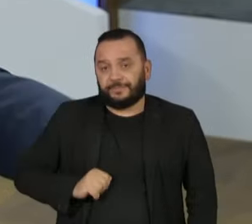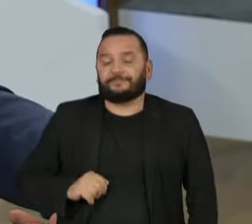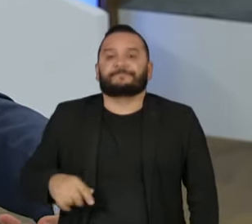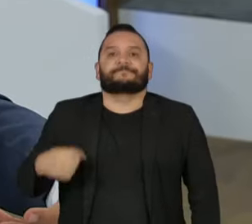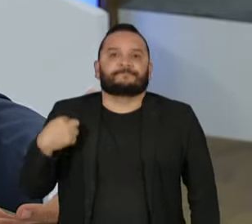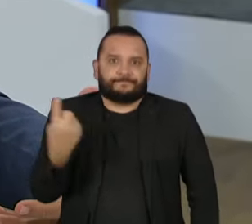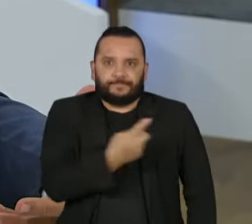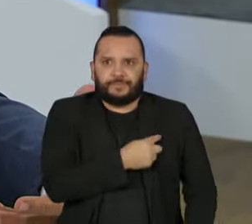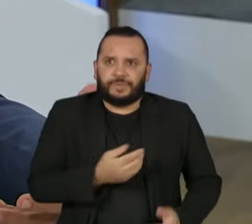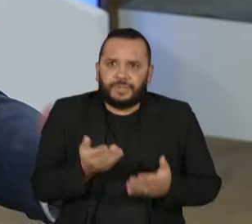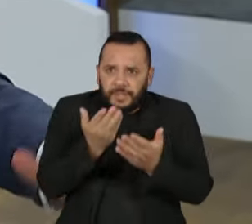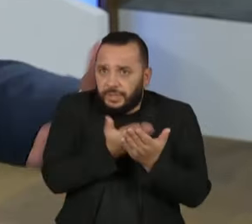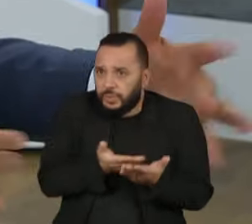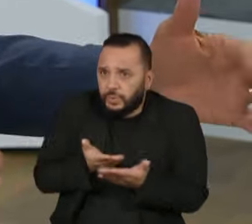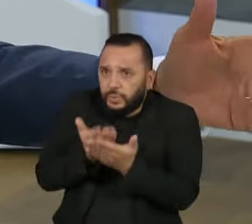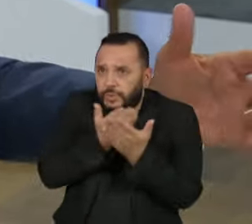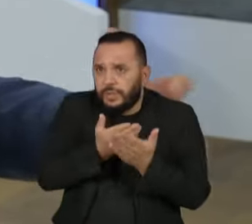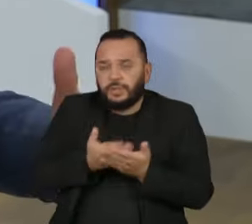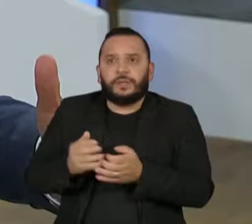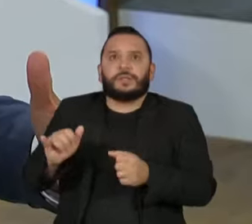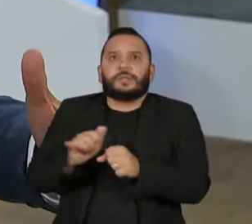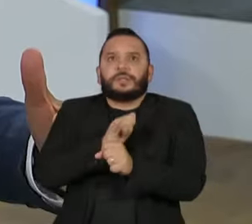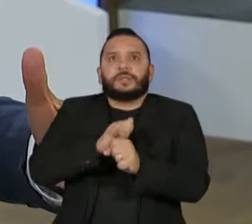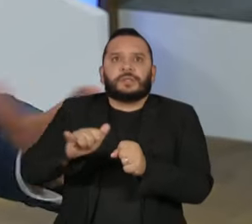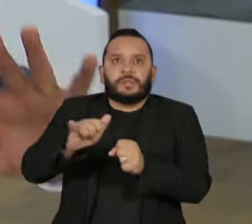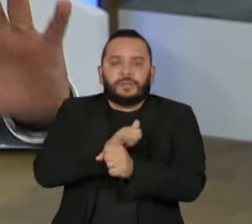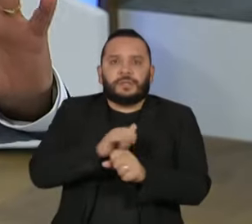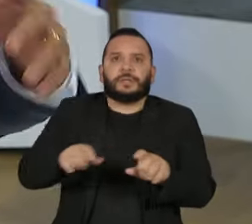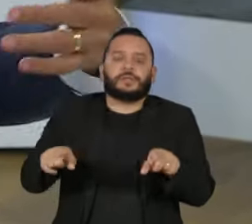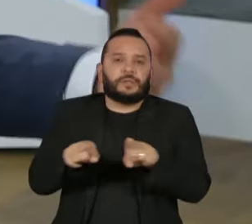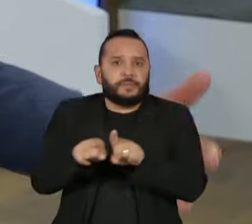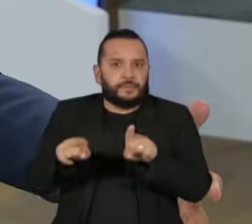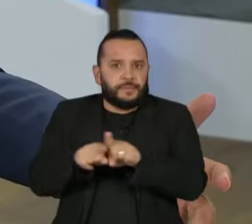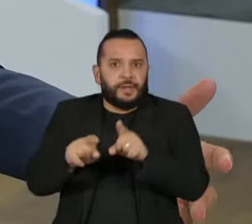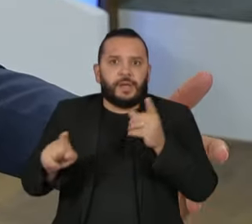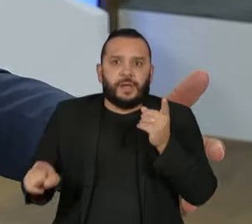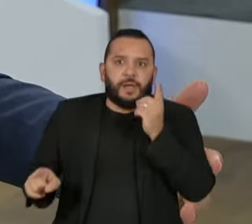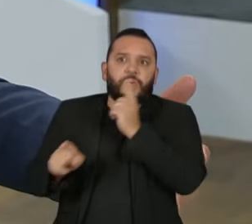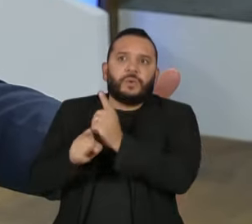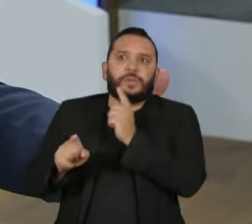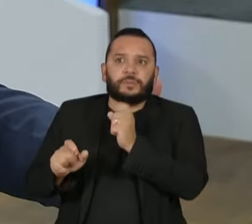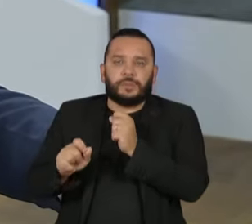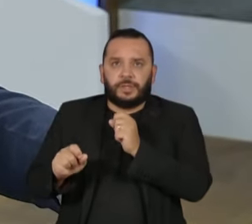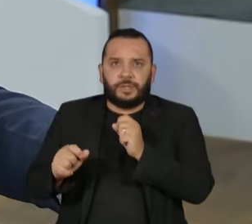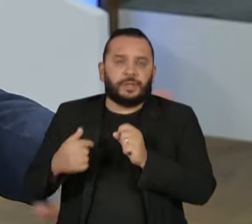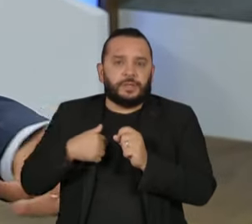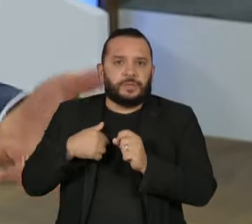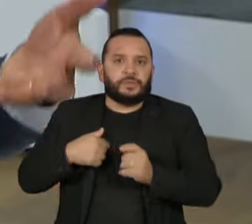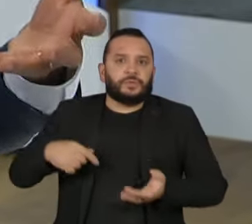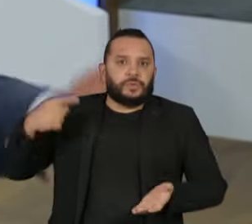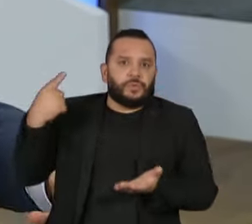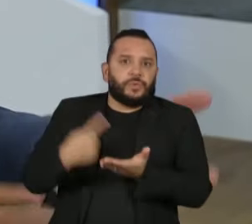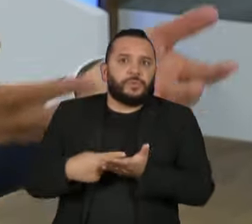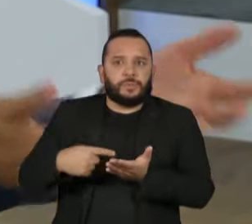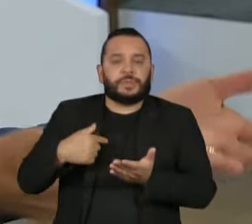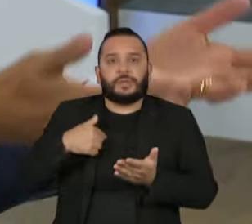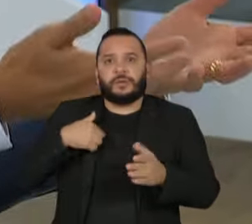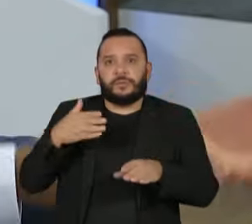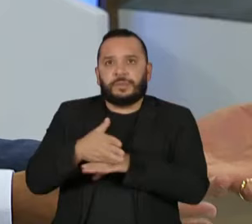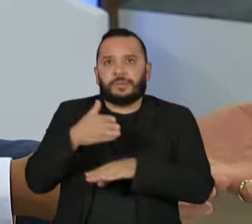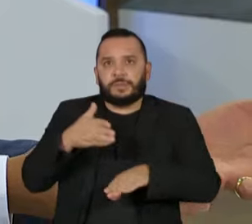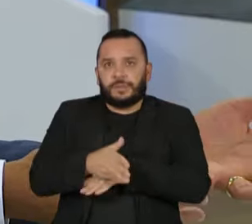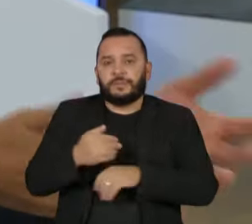encontramos, sem condicionantes, pelo menos das agendas que eu participei, boa